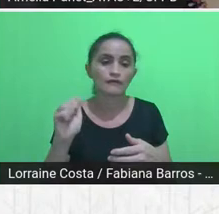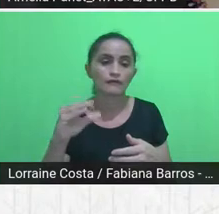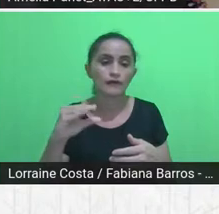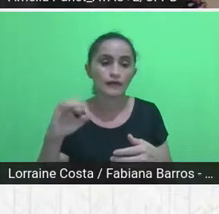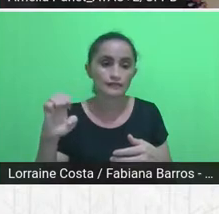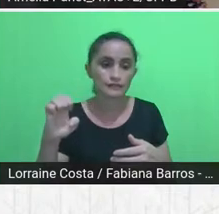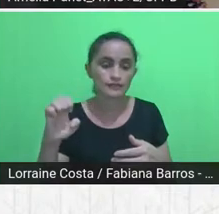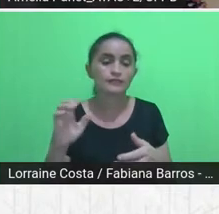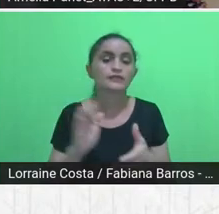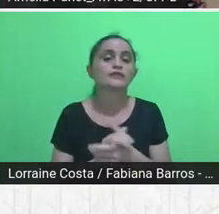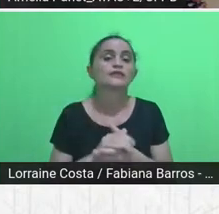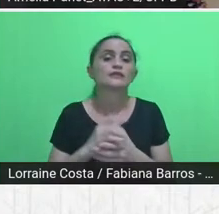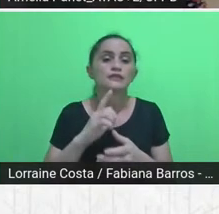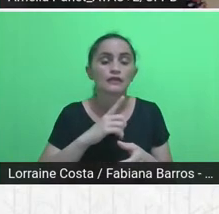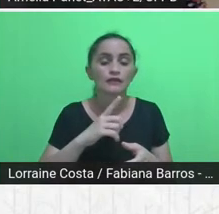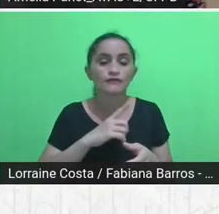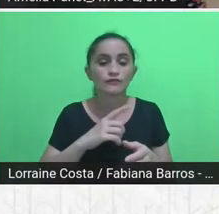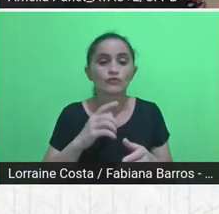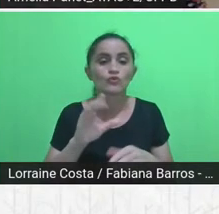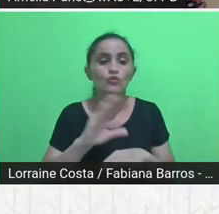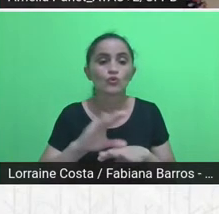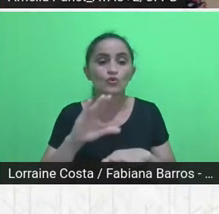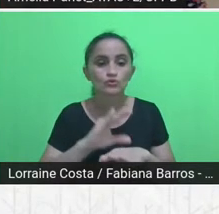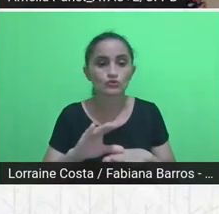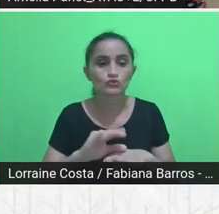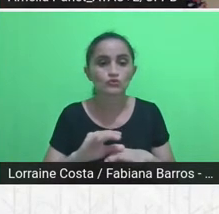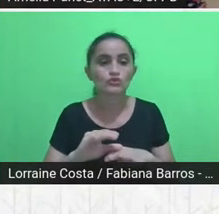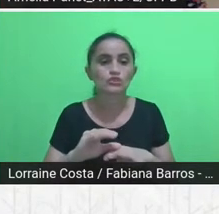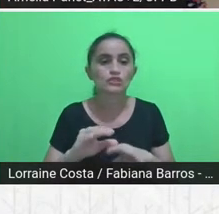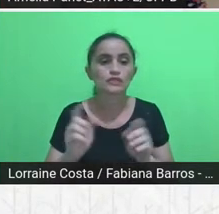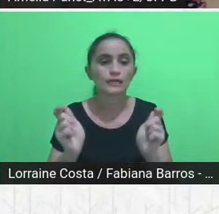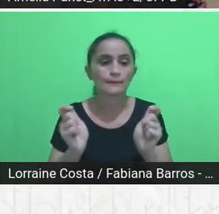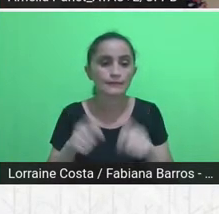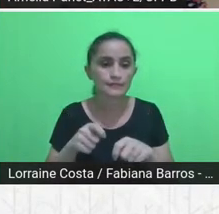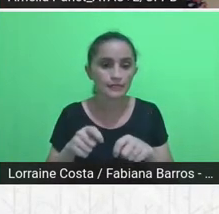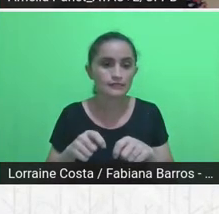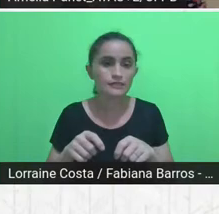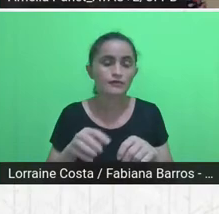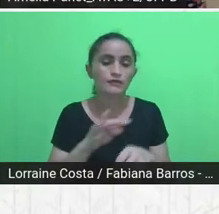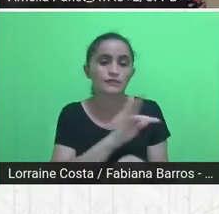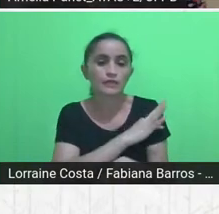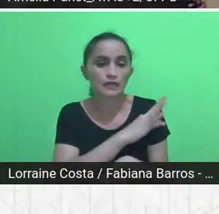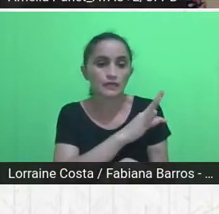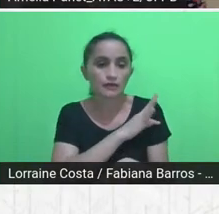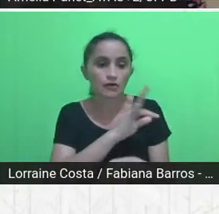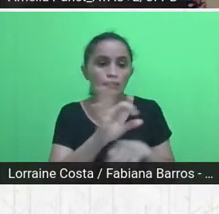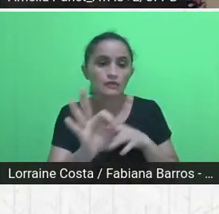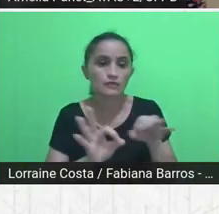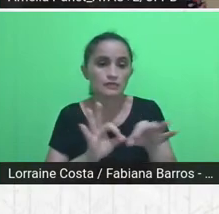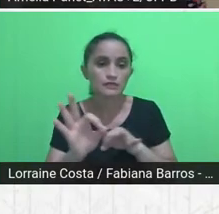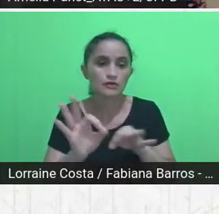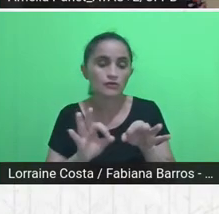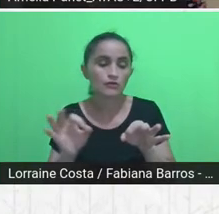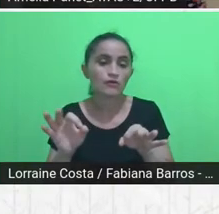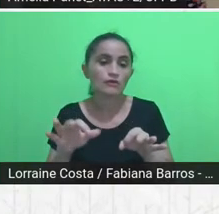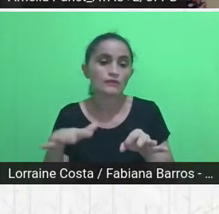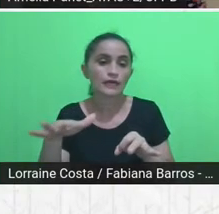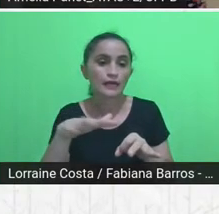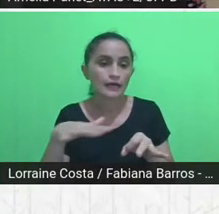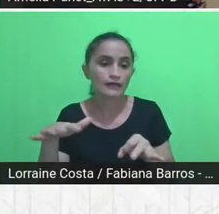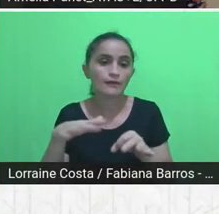organização espacial das residências, dentro de levantamentos de